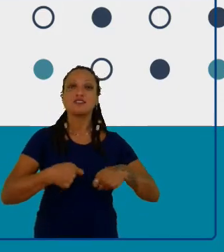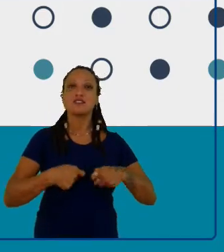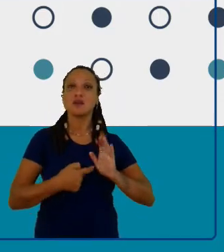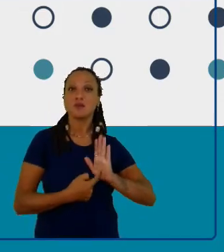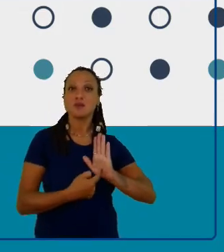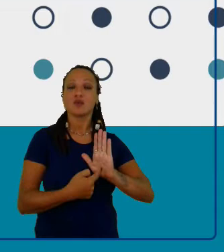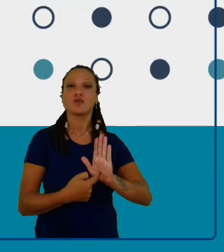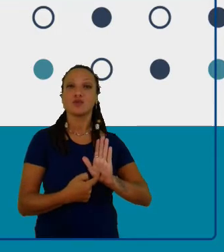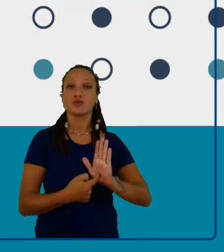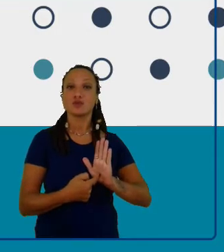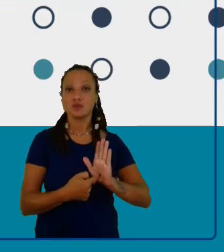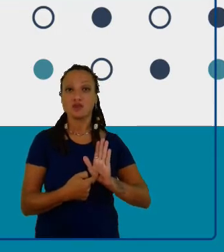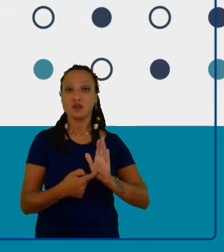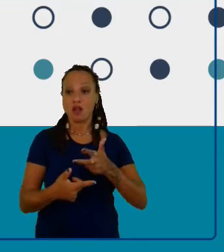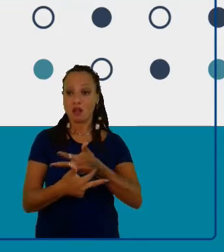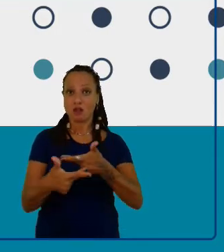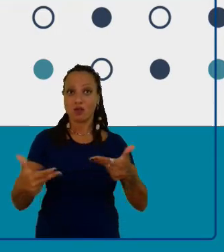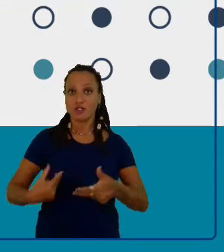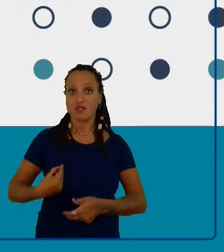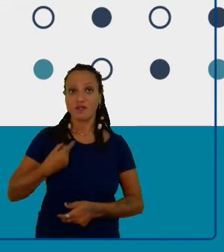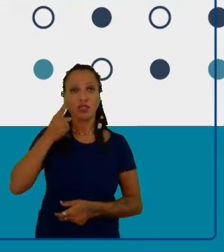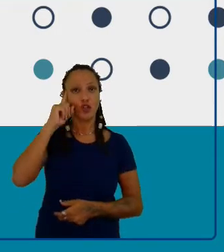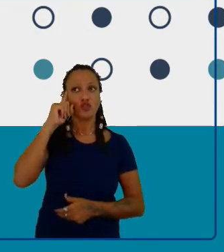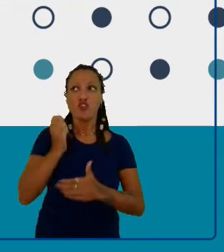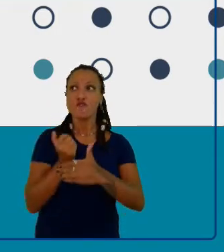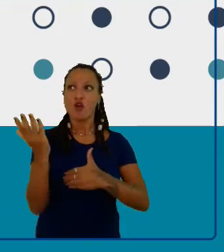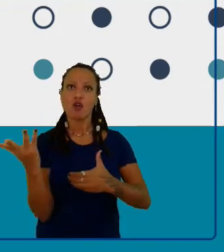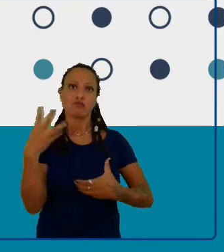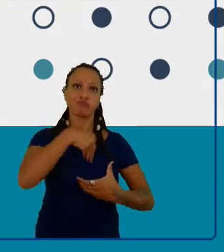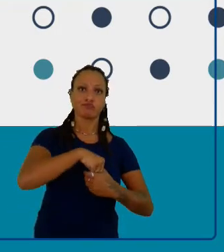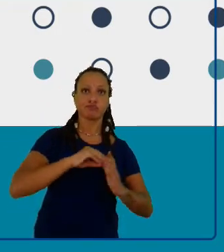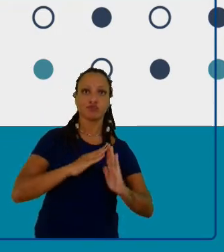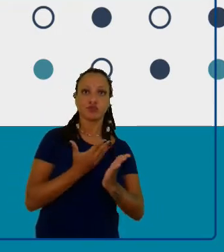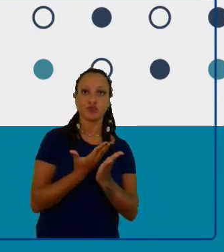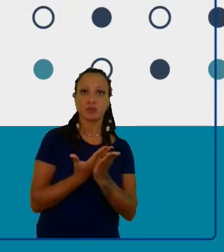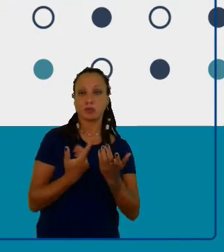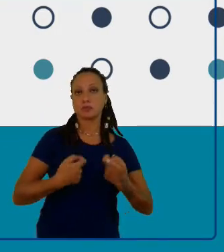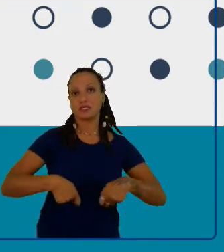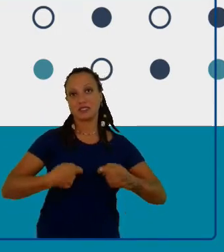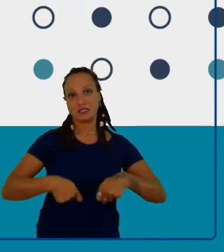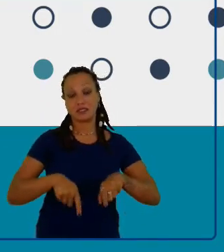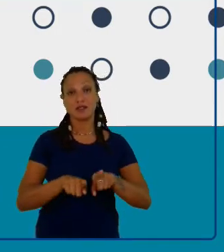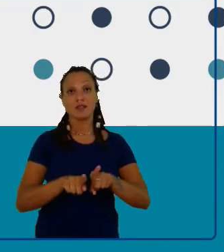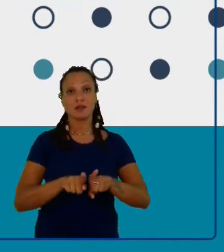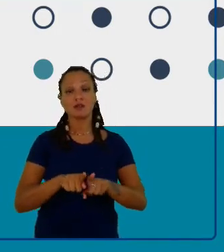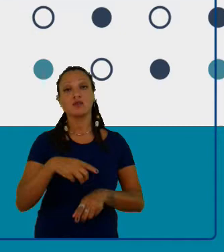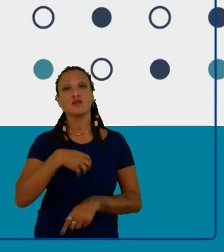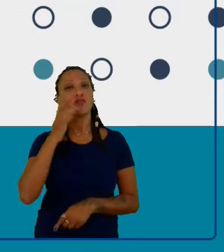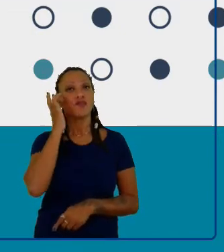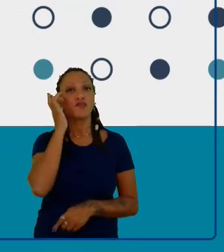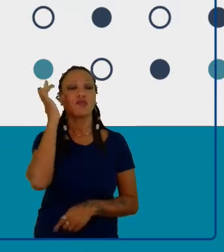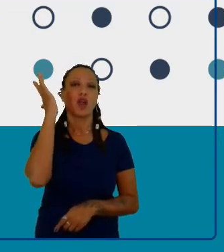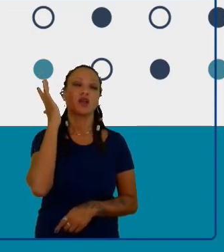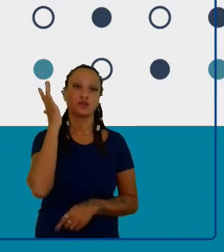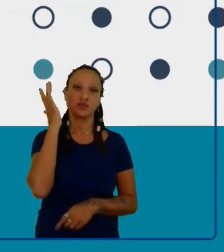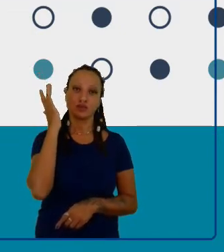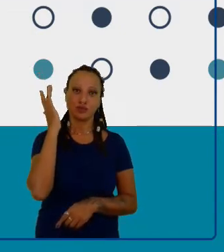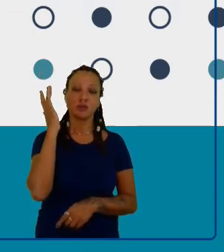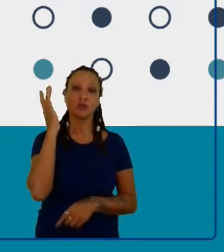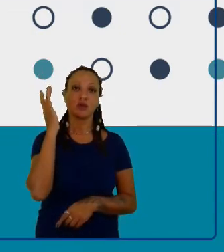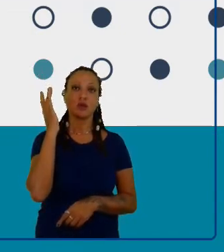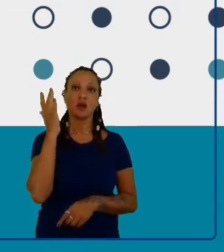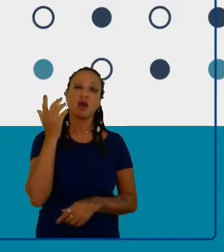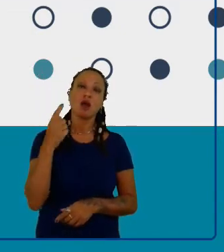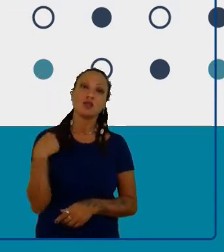vida cotidiana, mas também facilitar e viabilizar que a gente passe